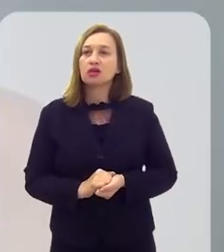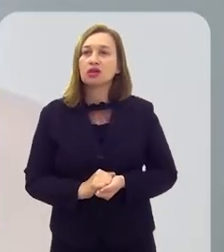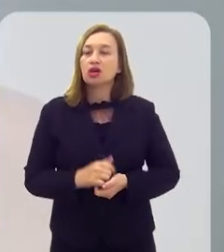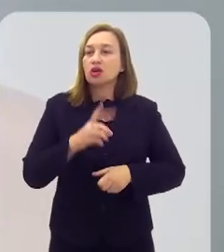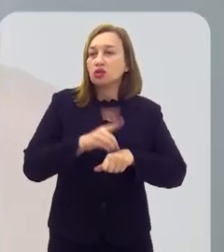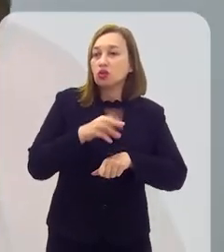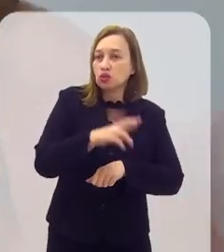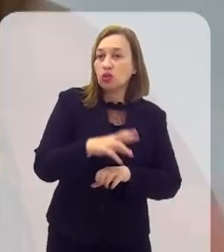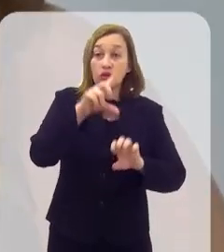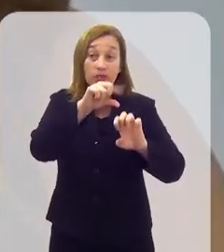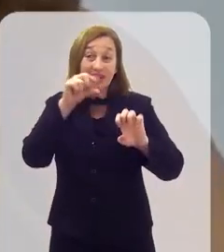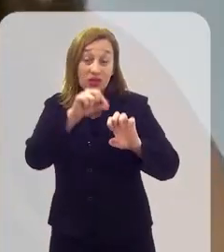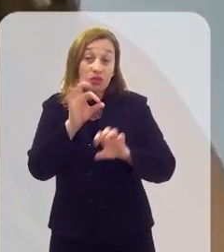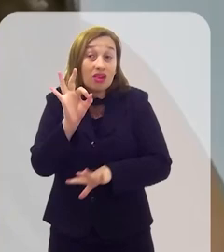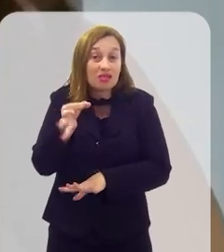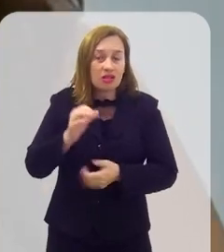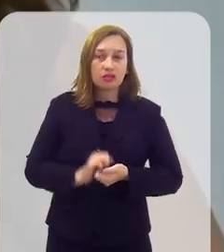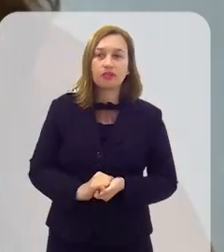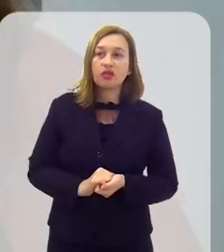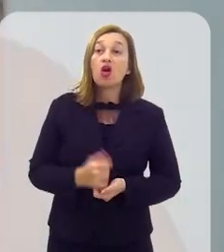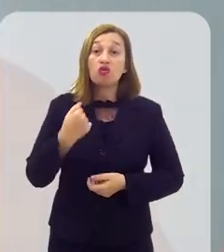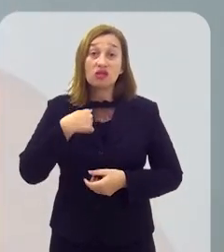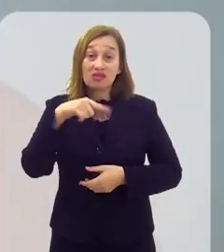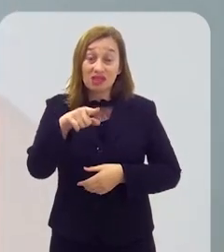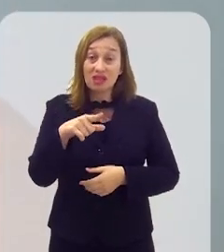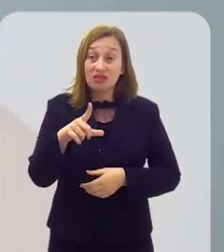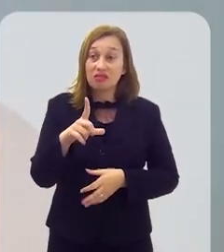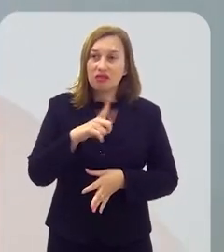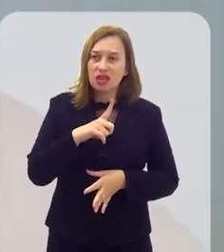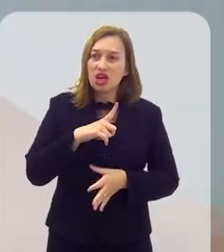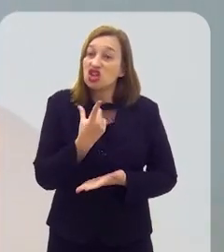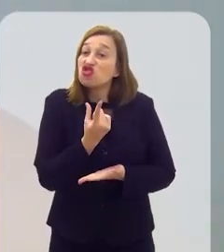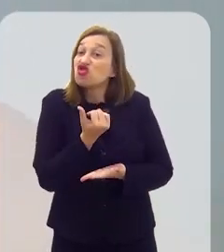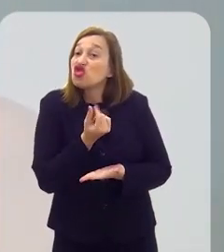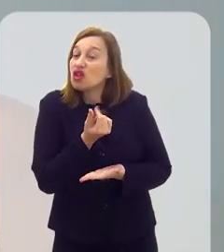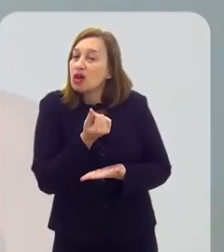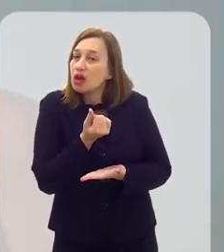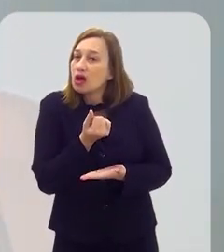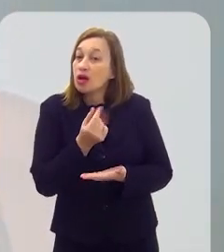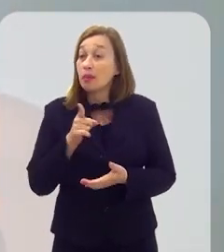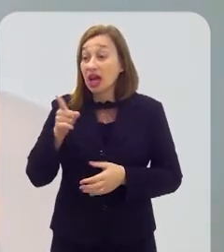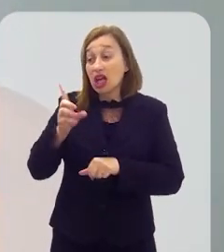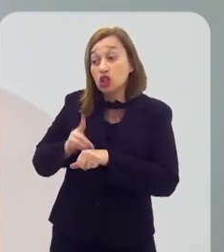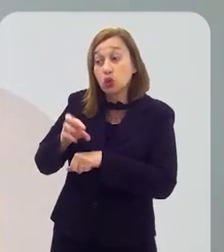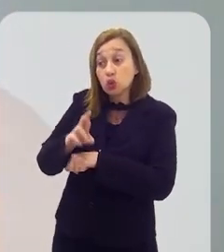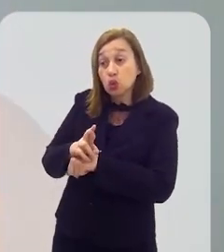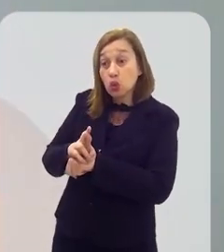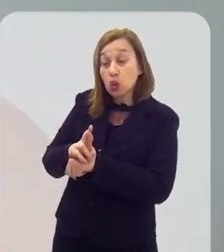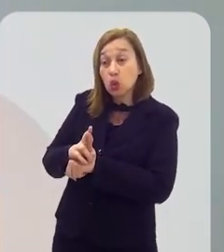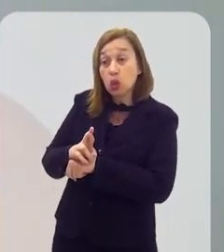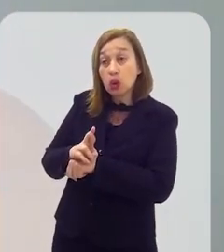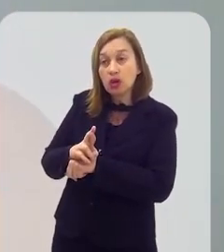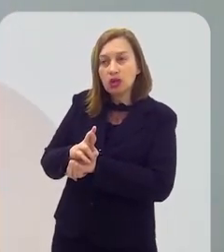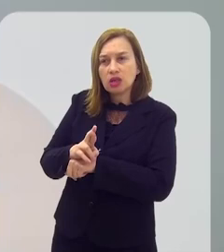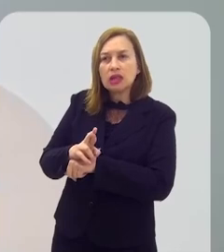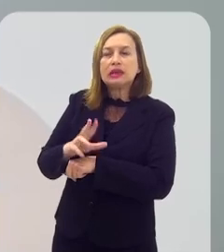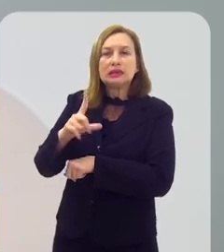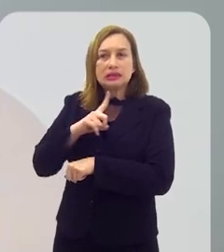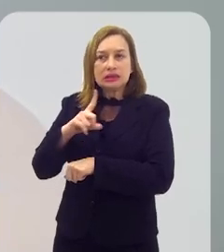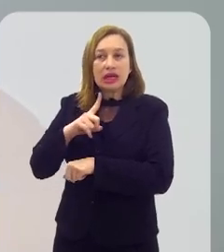um edital que se chama doutor empreendedor, que é exatamente isso. Que é você colocar dinheiro para que aquele doutor